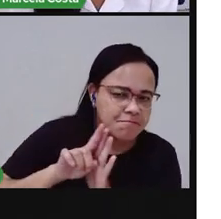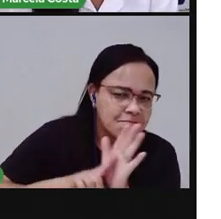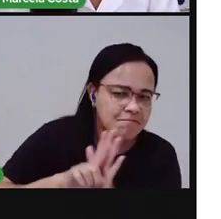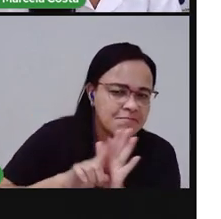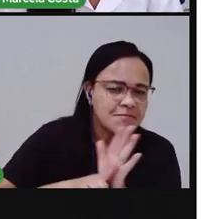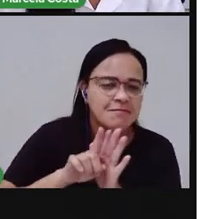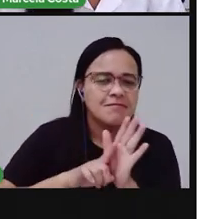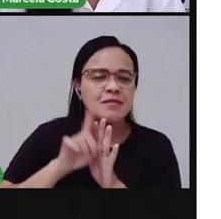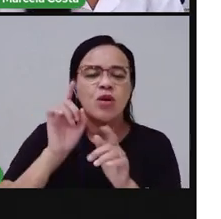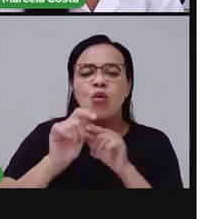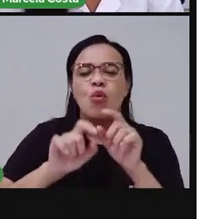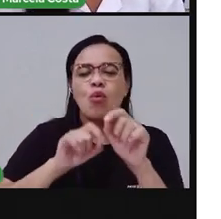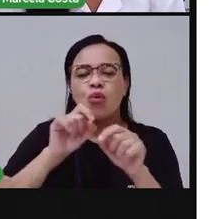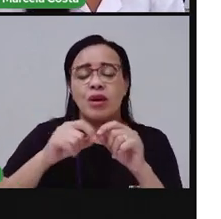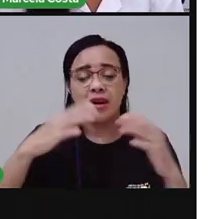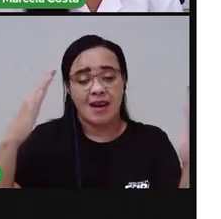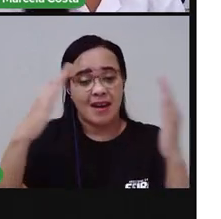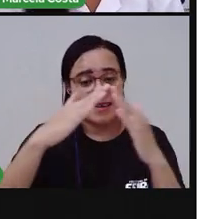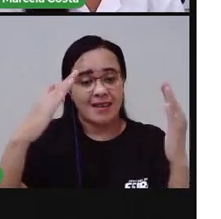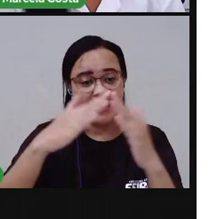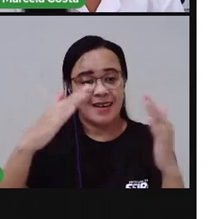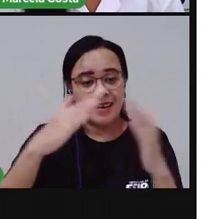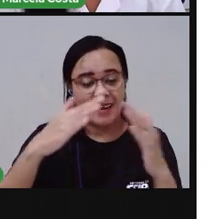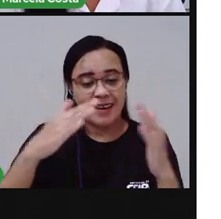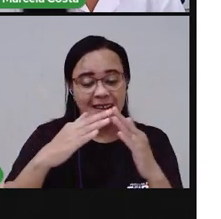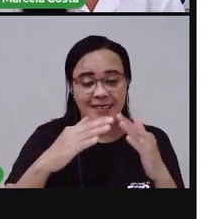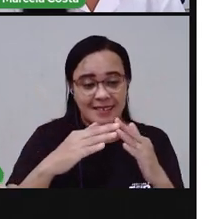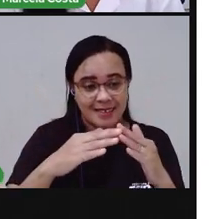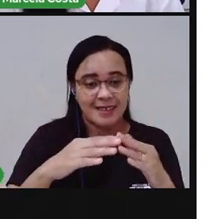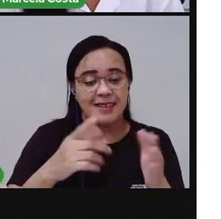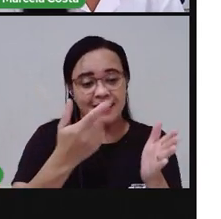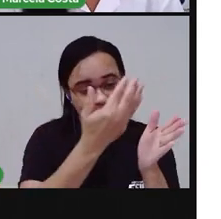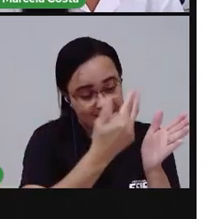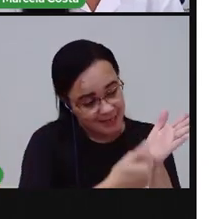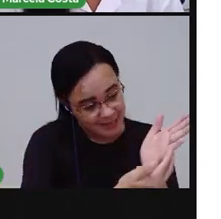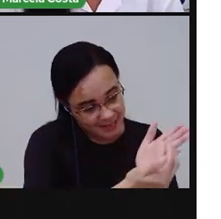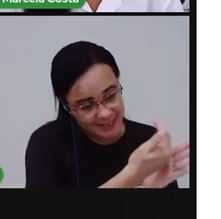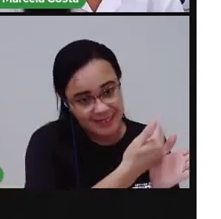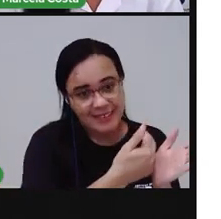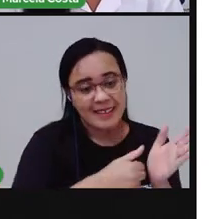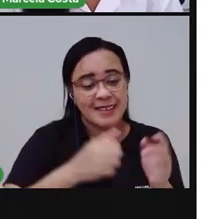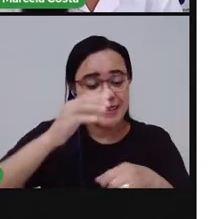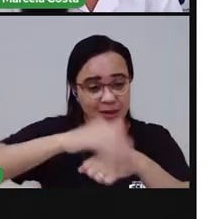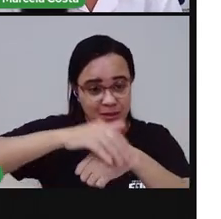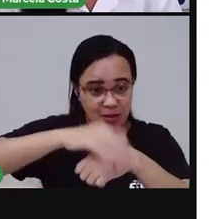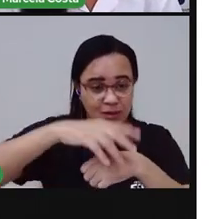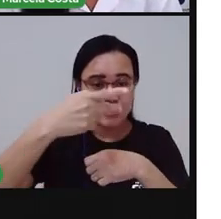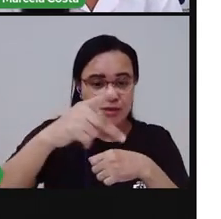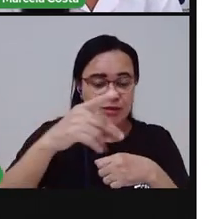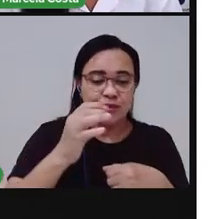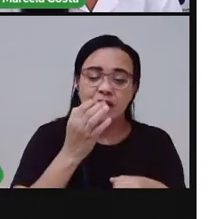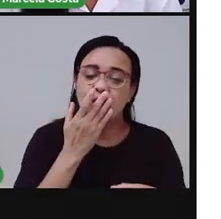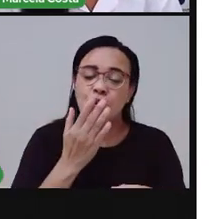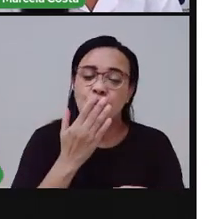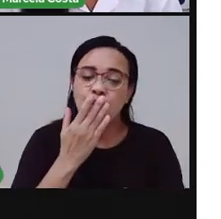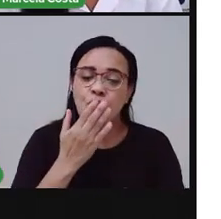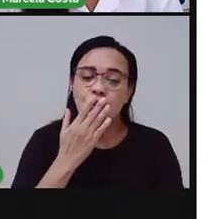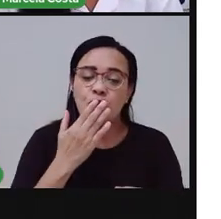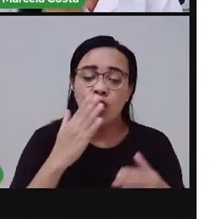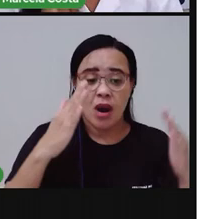desenho a sua casa e os seus vizinhos. Capricha, pinta bem bonito esse desenho.